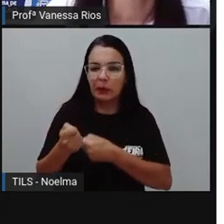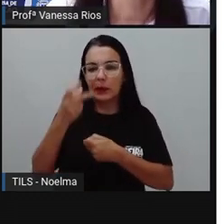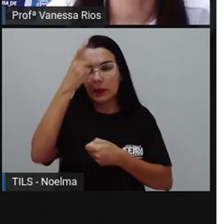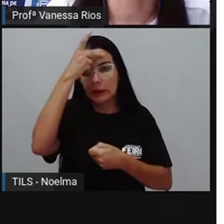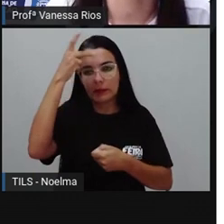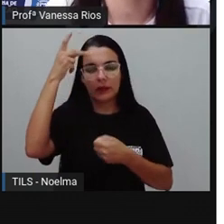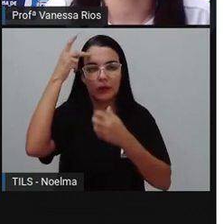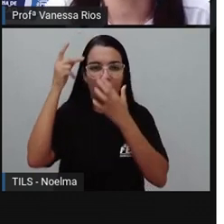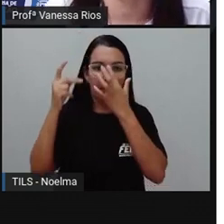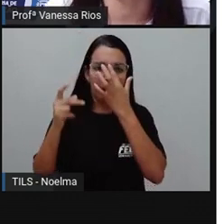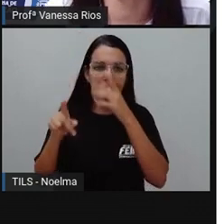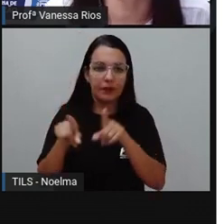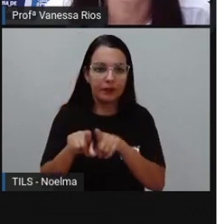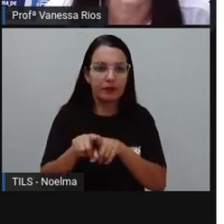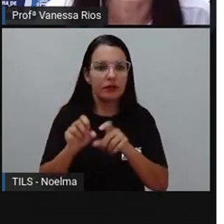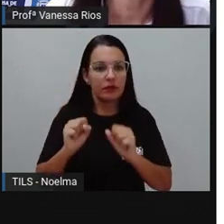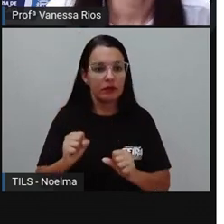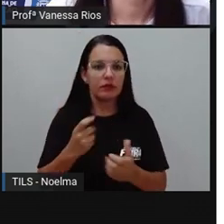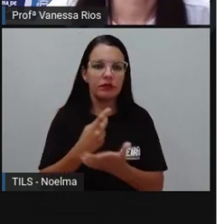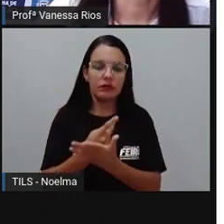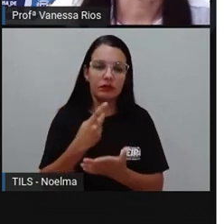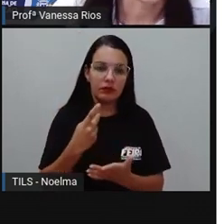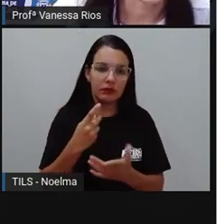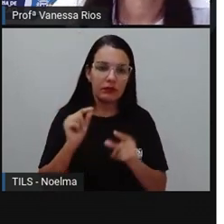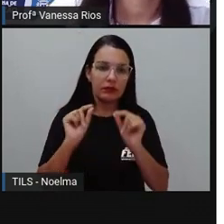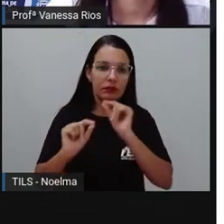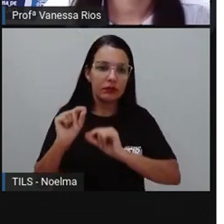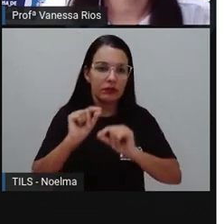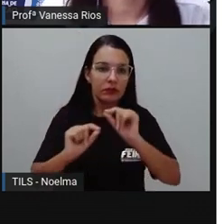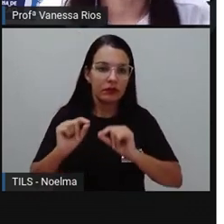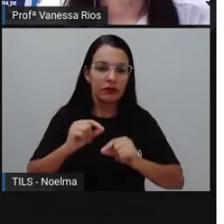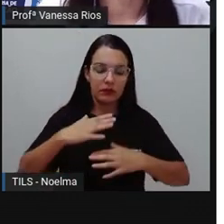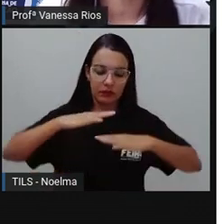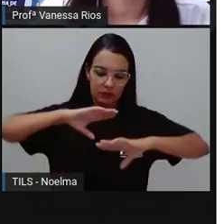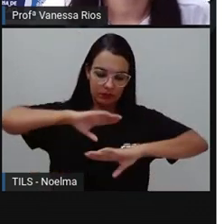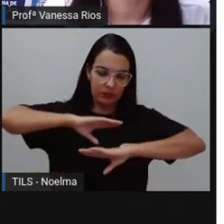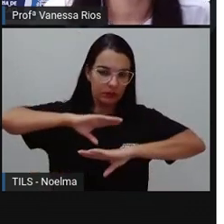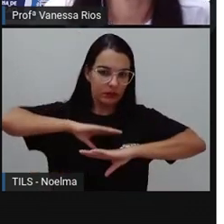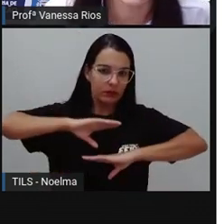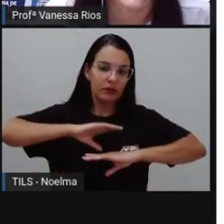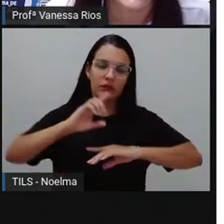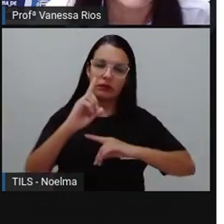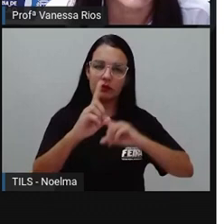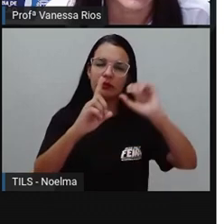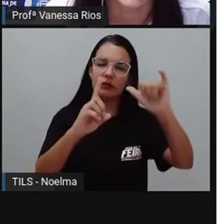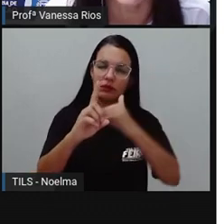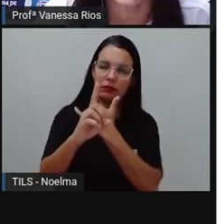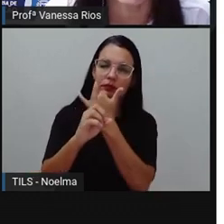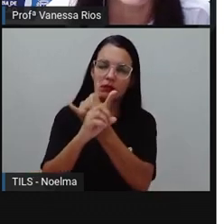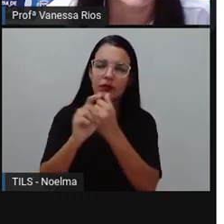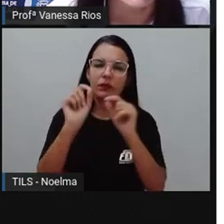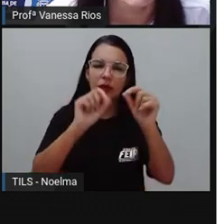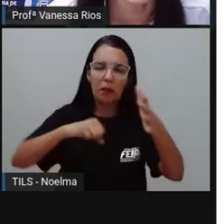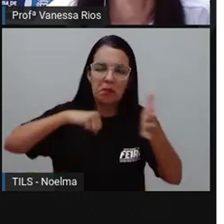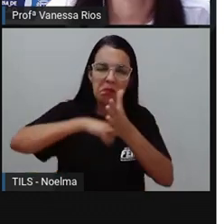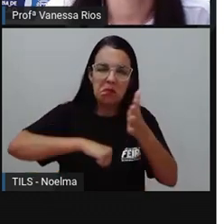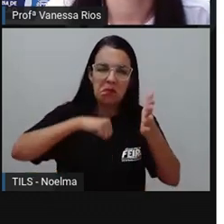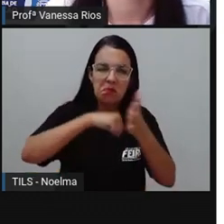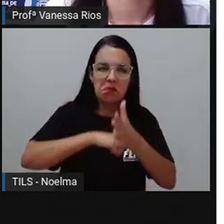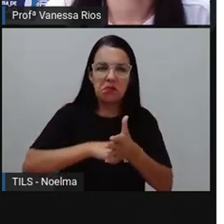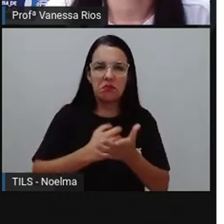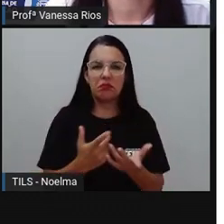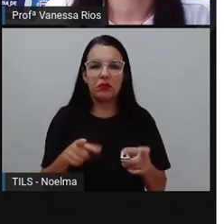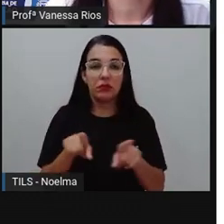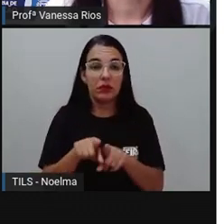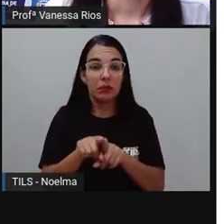Também pode ser físico, socar, chutar, bater. Ou pode ser